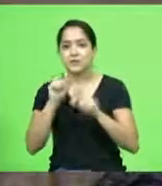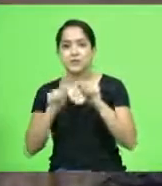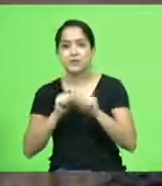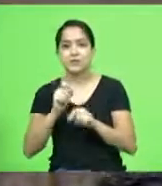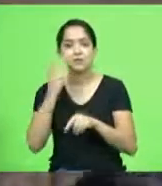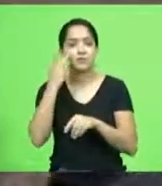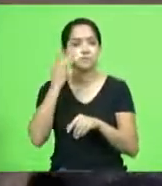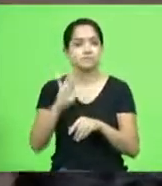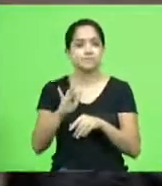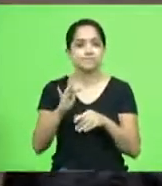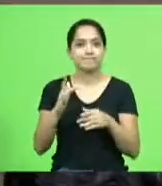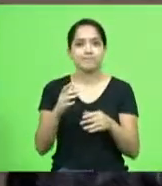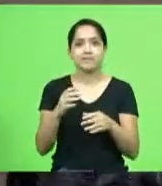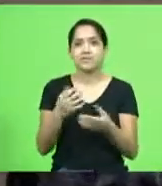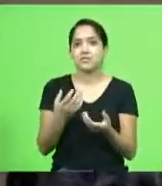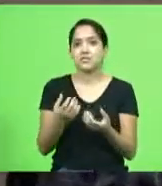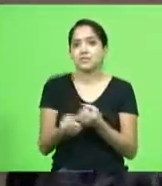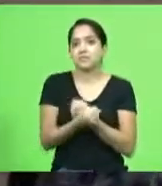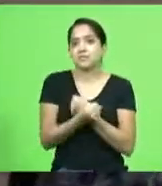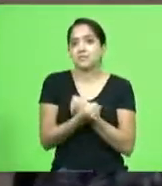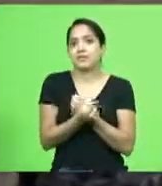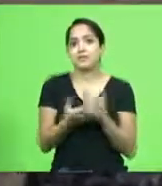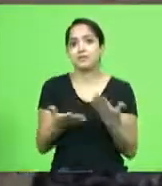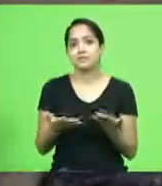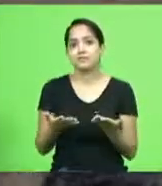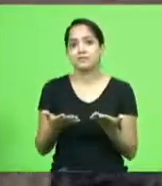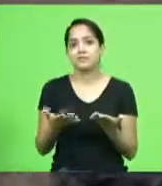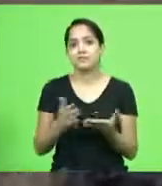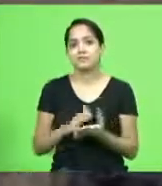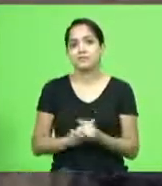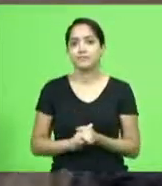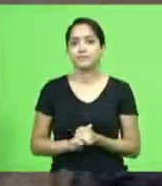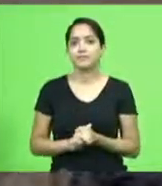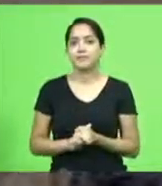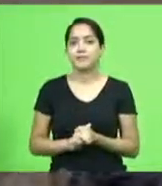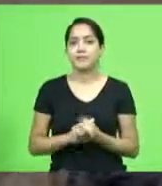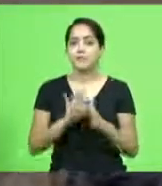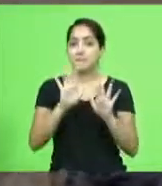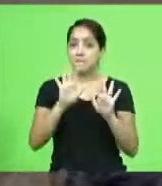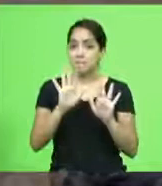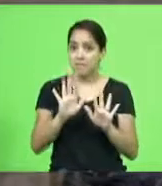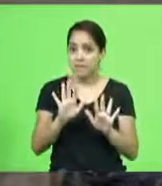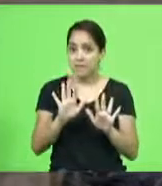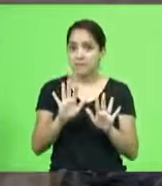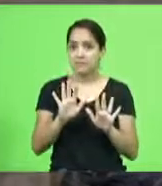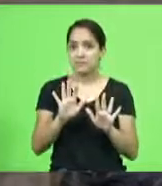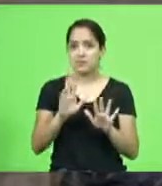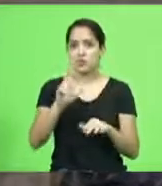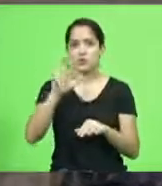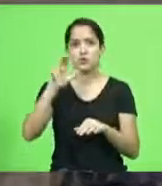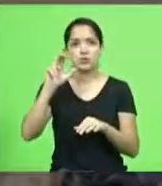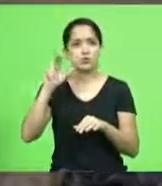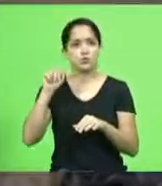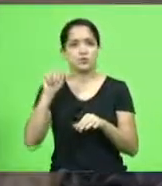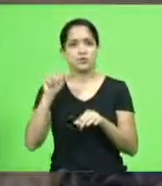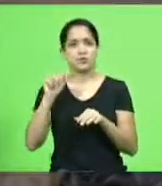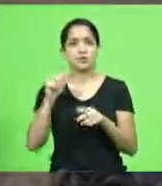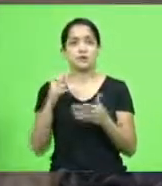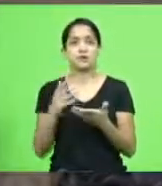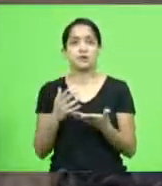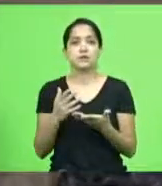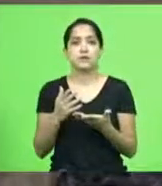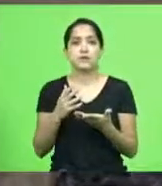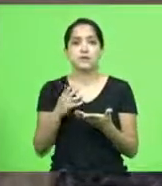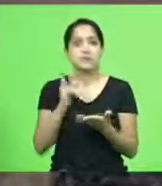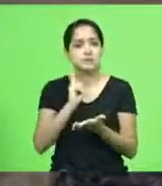a gente está de mãos atadas agora o que eu nunca vou deixar de fazer é emitir a minha opinião porque se tem